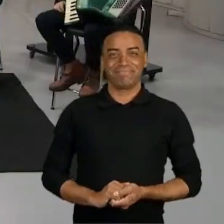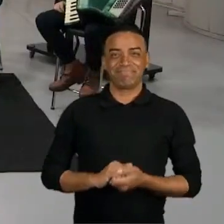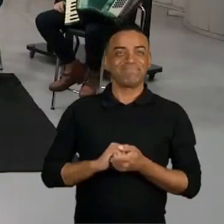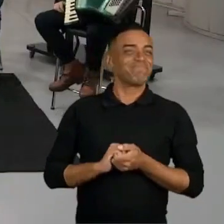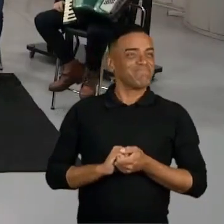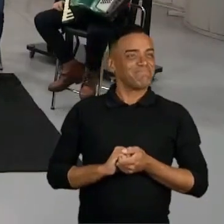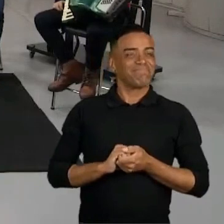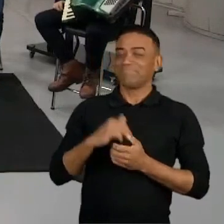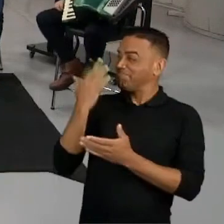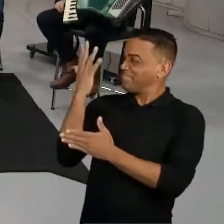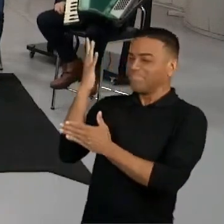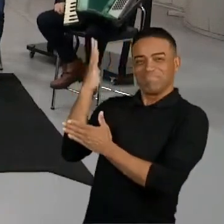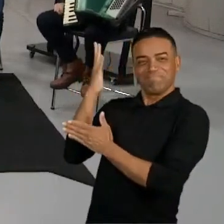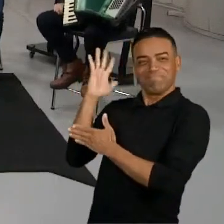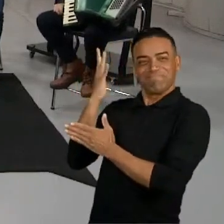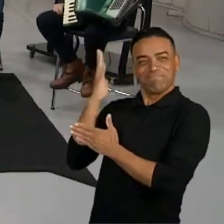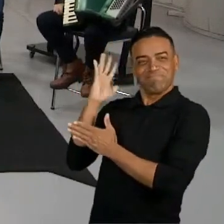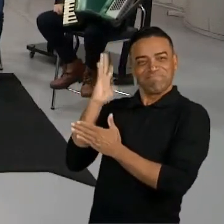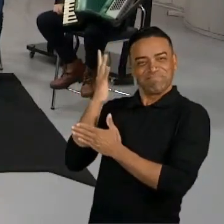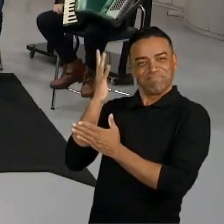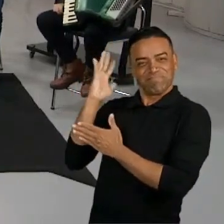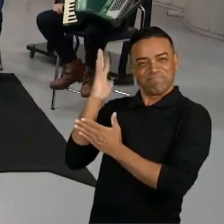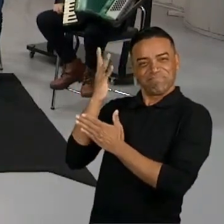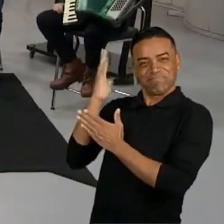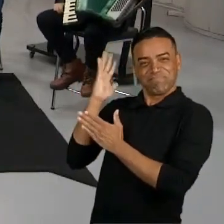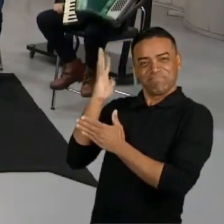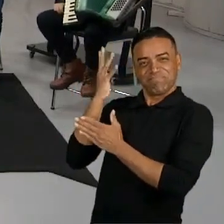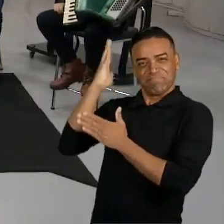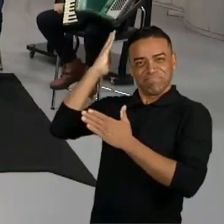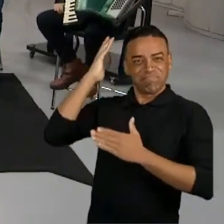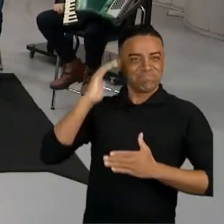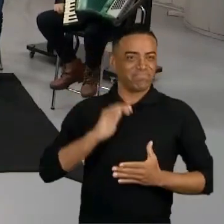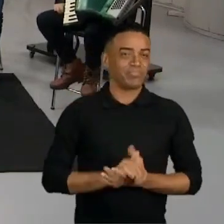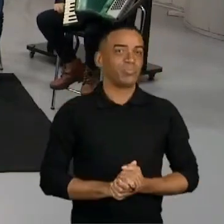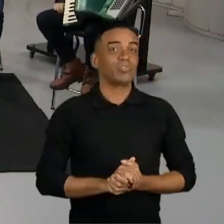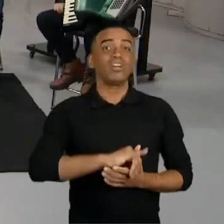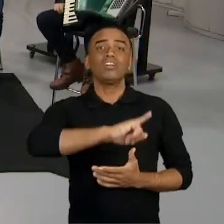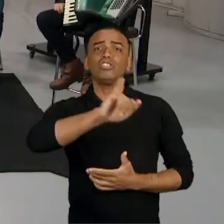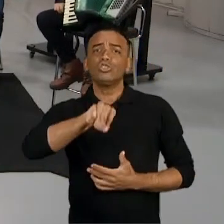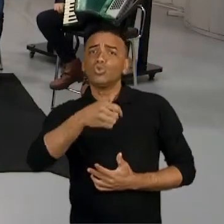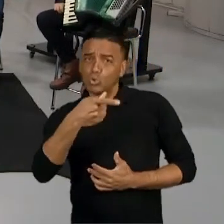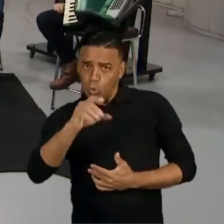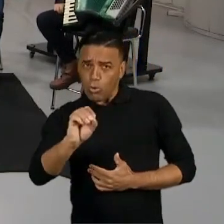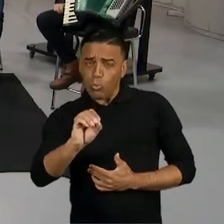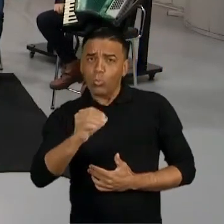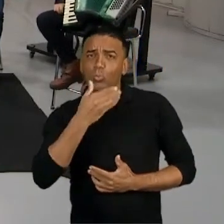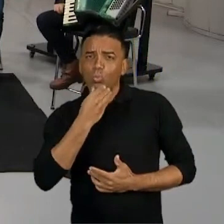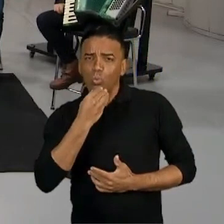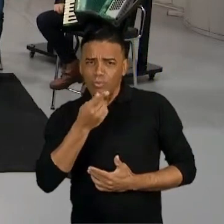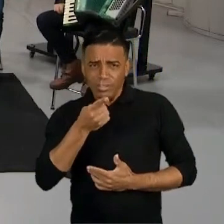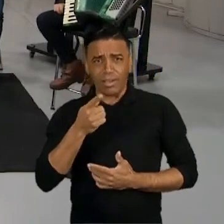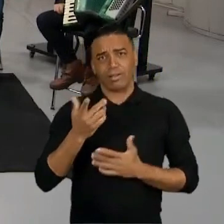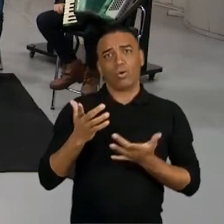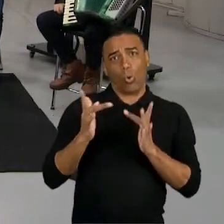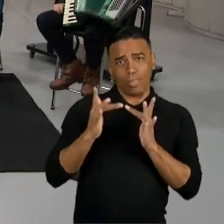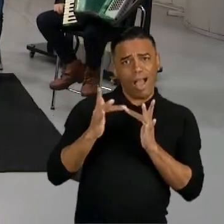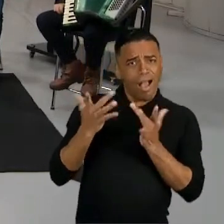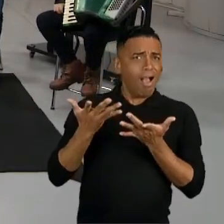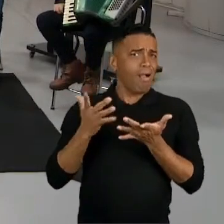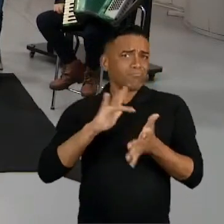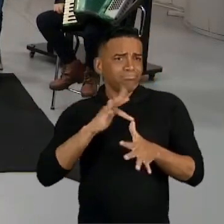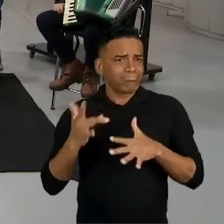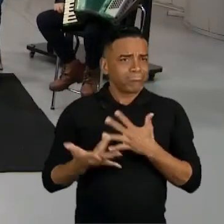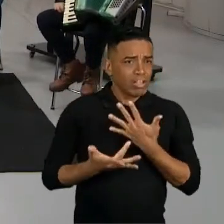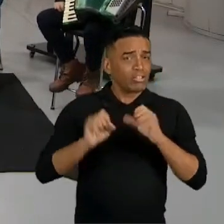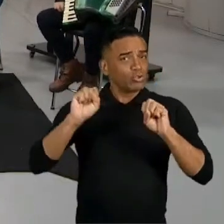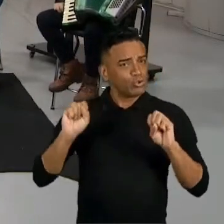Amém. Lindo, te mais. Muito obrigado. Sucesso. João, você tem contato? Tenho, sim. Pra